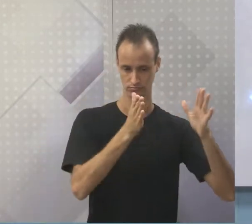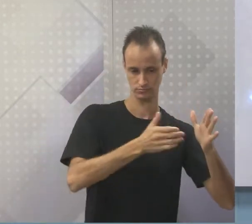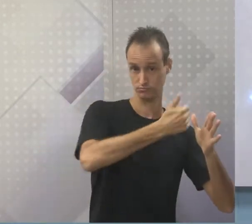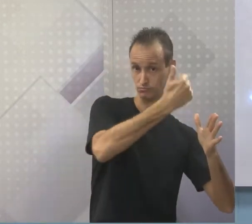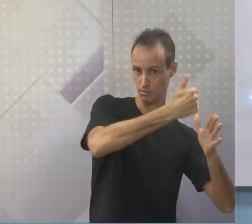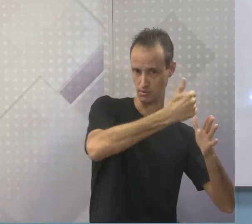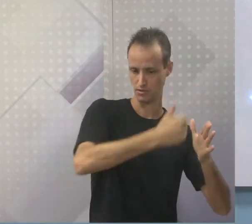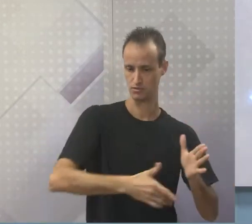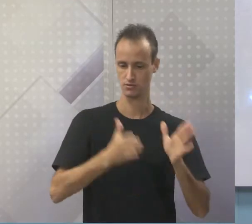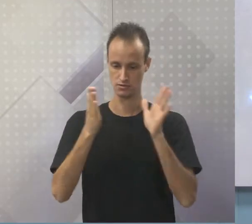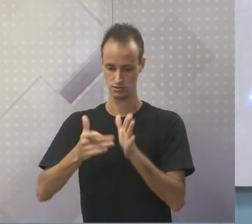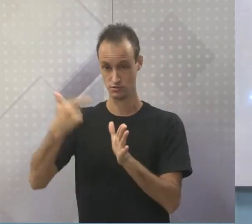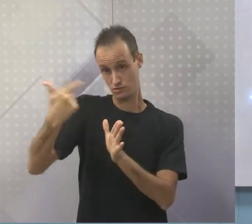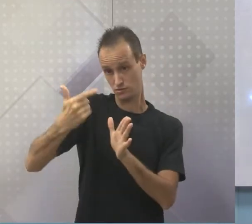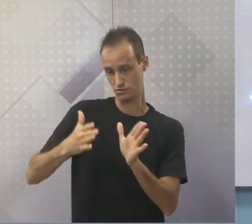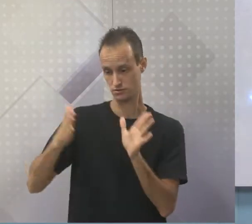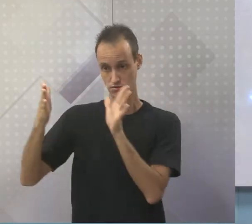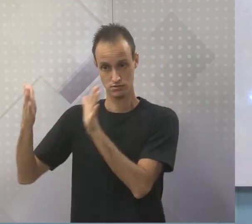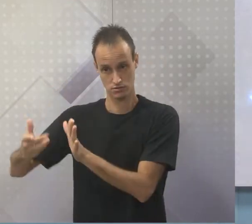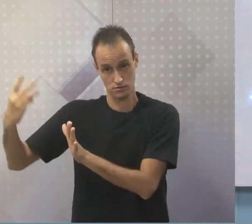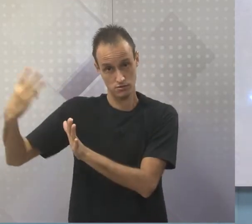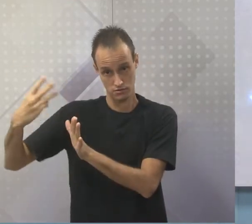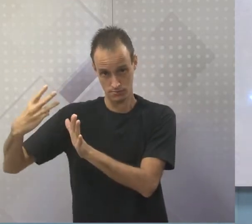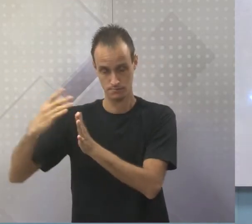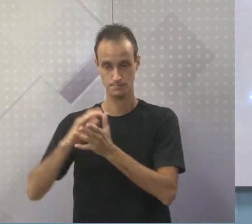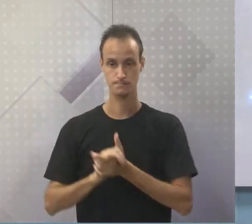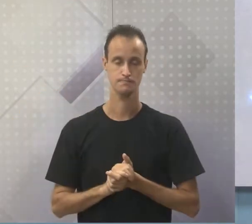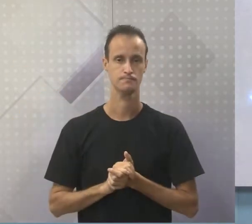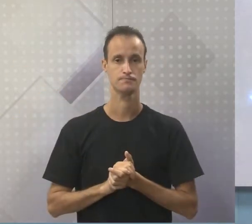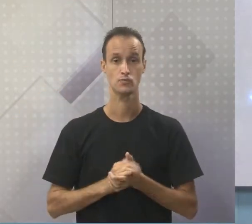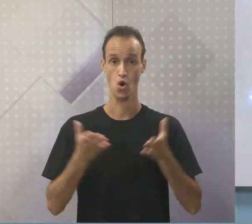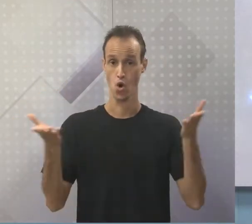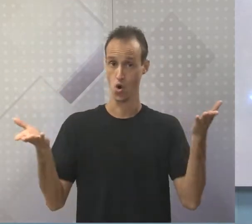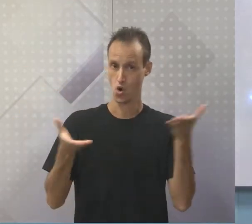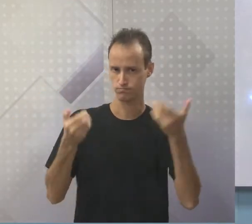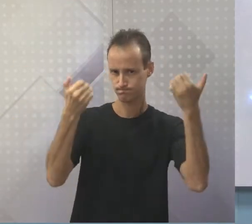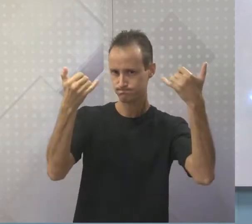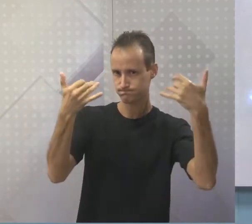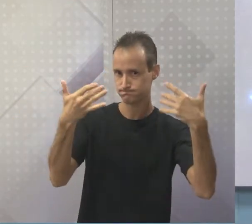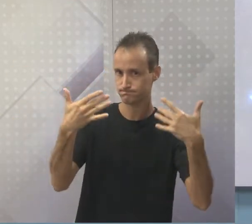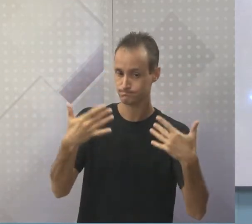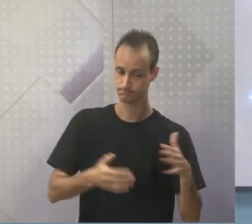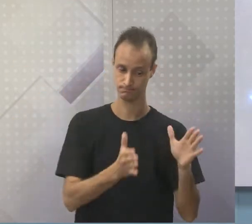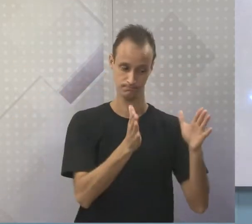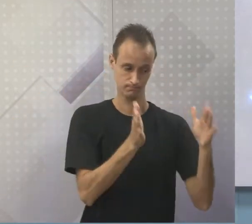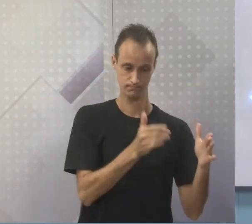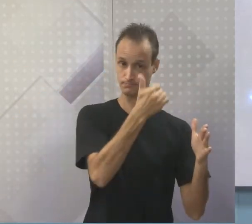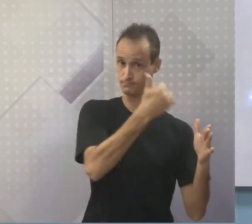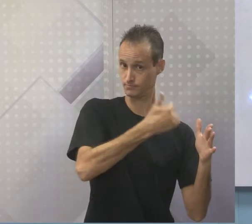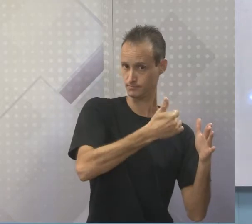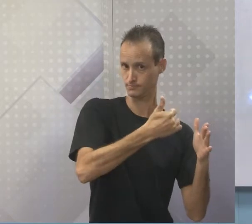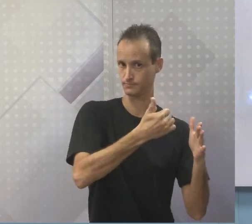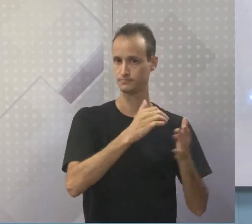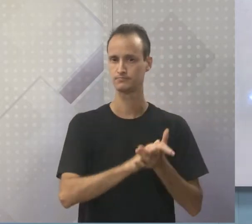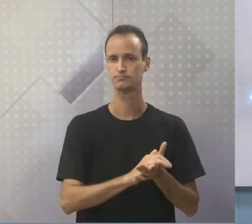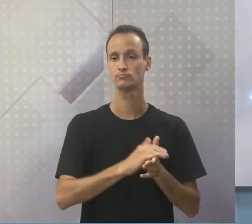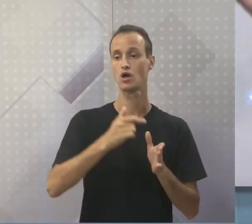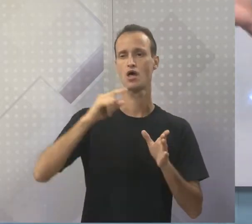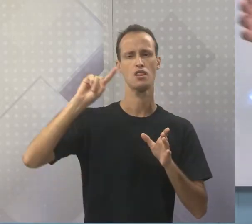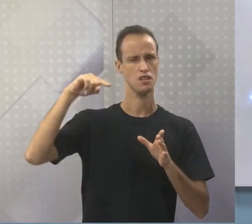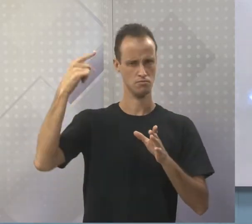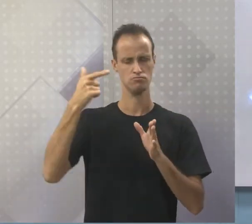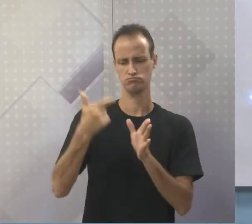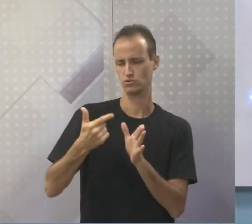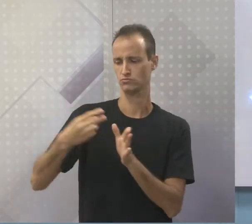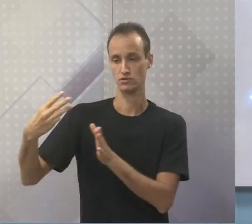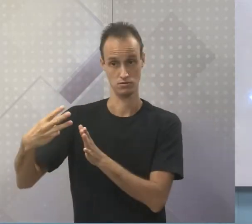primário, secundário e terciário. Vamos trabalhar hoje especialmente o primário, iremos falar do secundário e